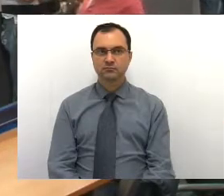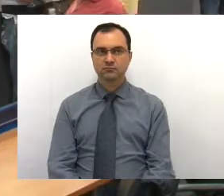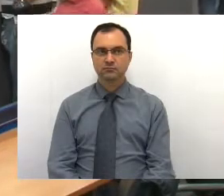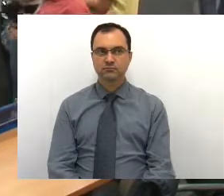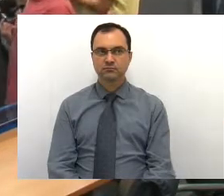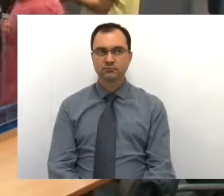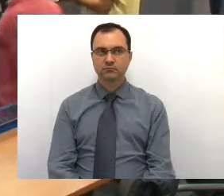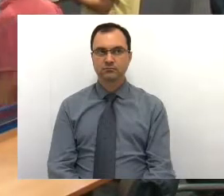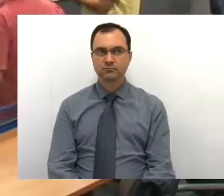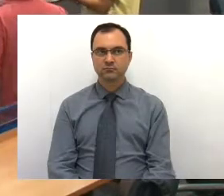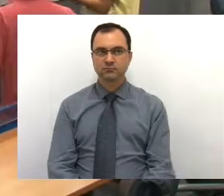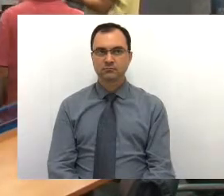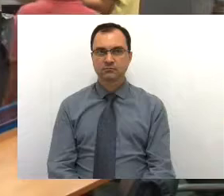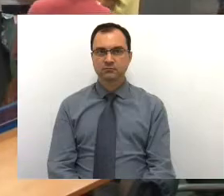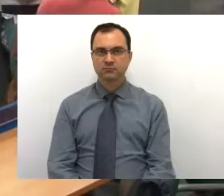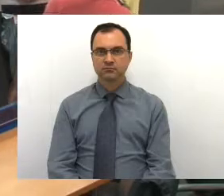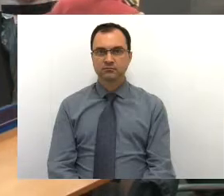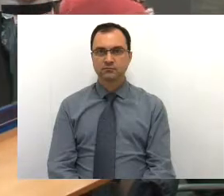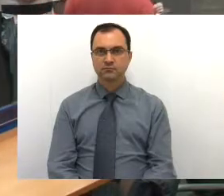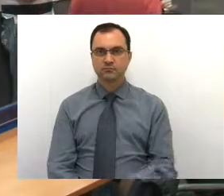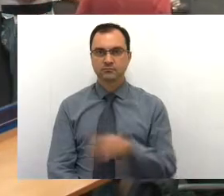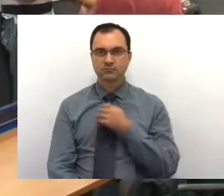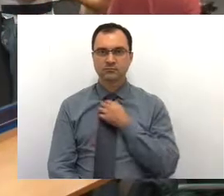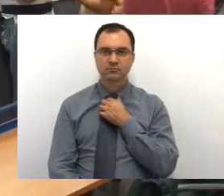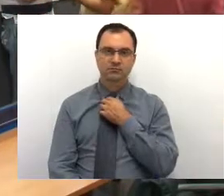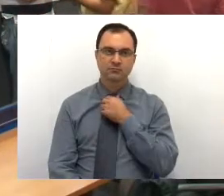Obrigado. Obrigado.